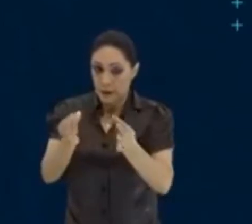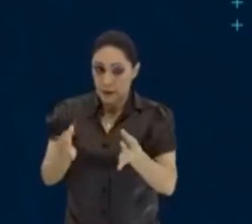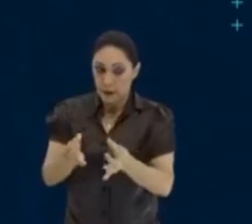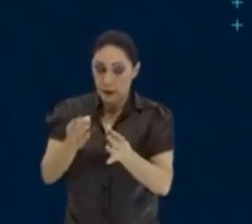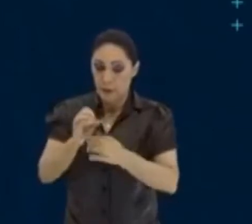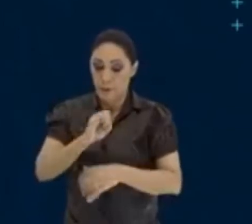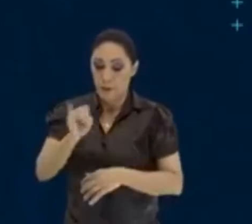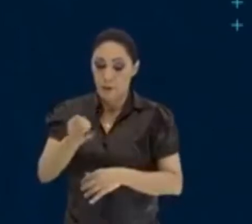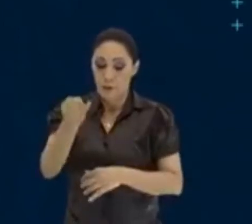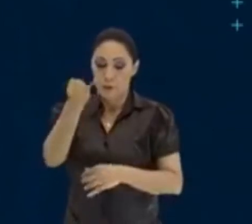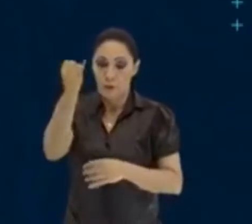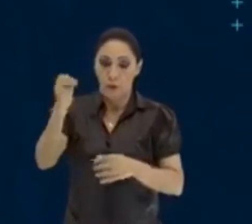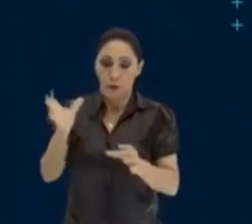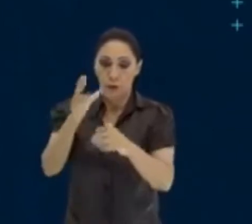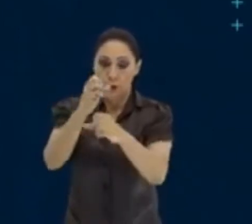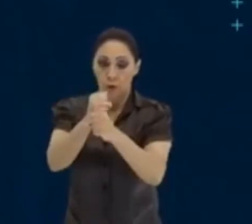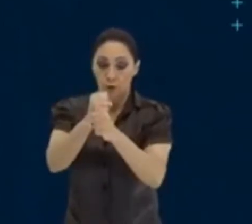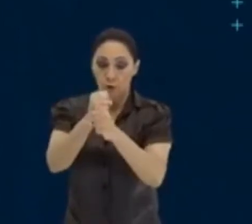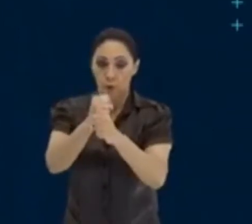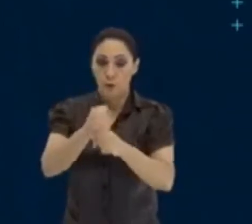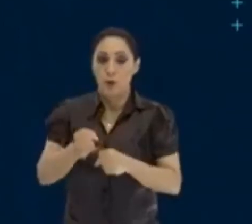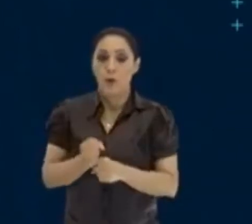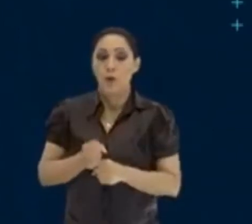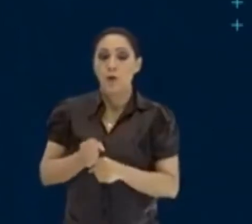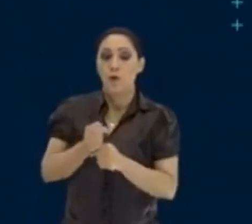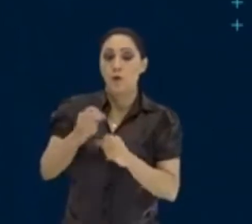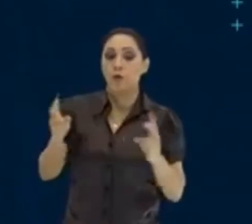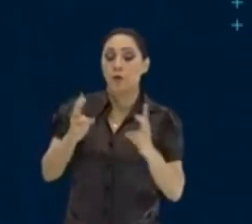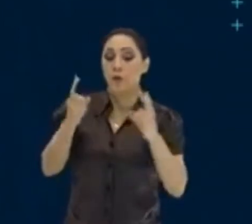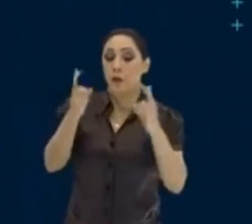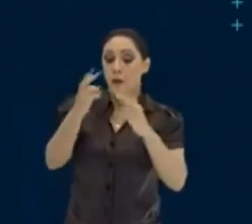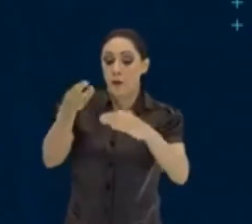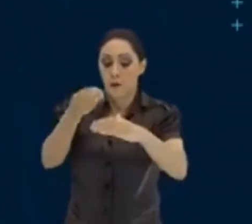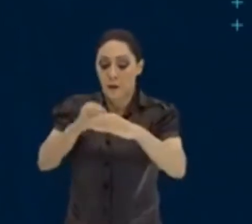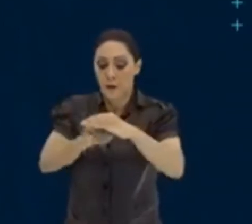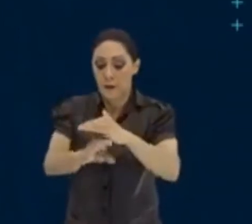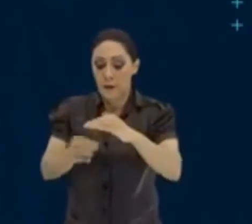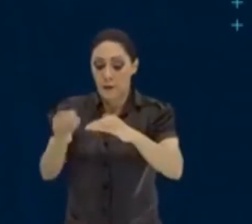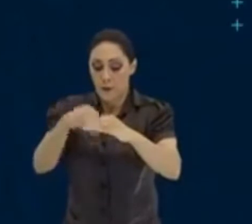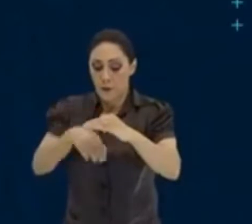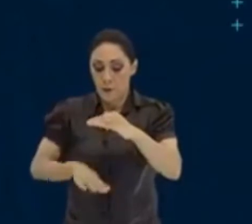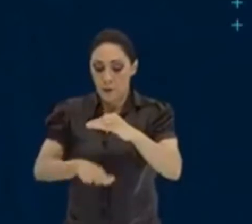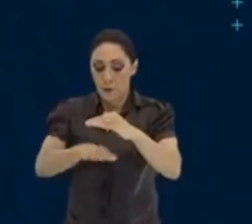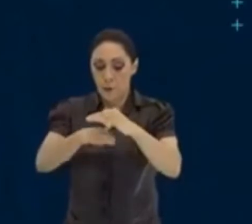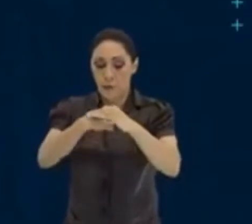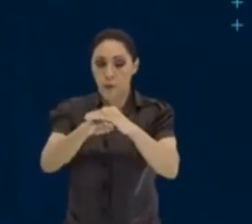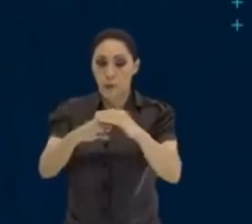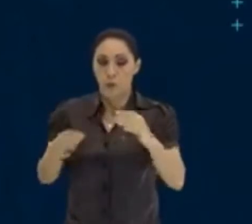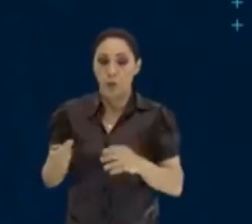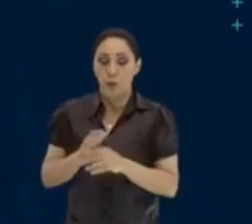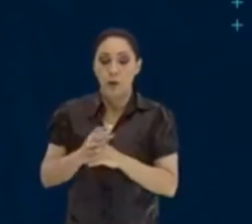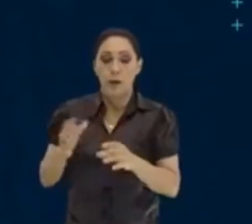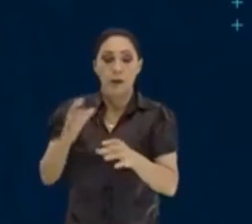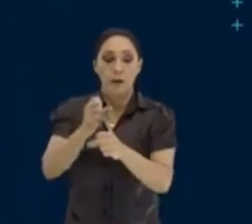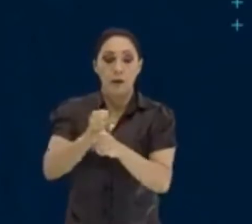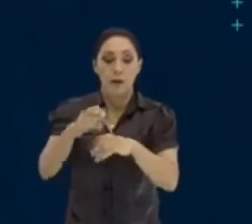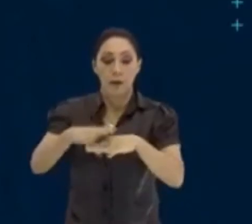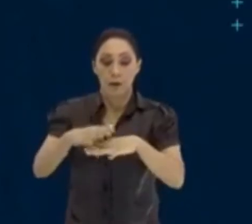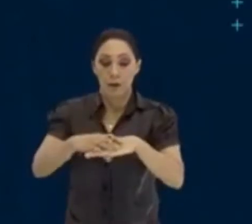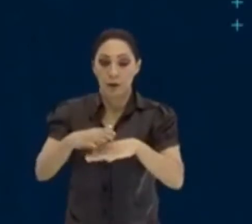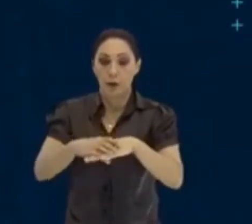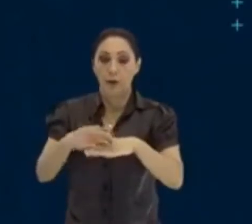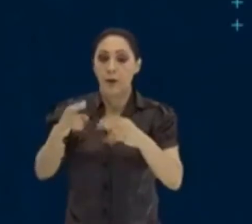juros são calculados como bem no valor da dívida ou da aplicação. A expressão matemática utilizada para calcular os juros